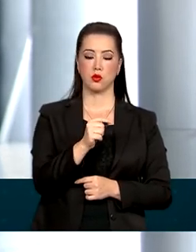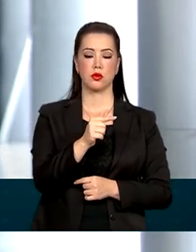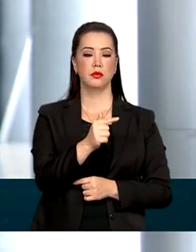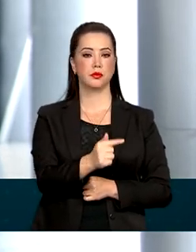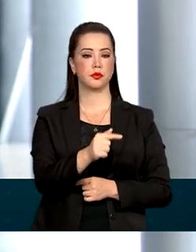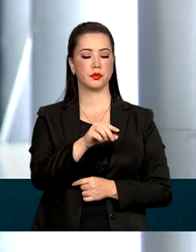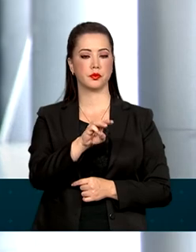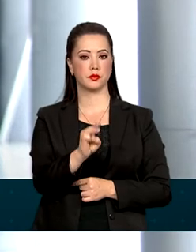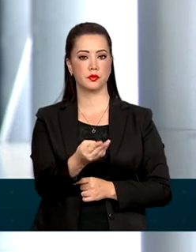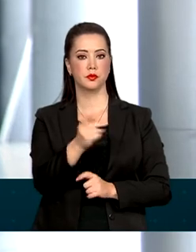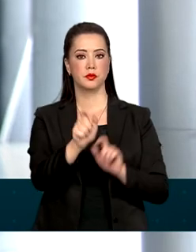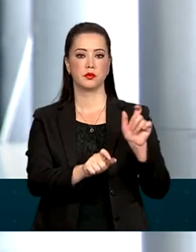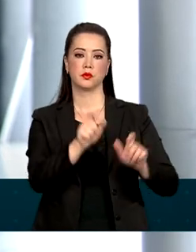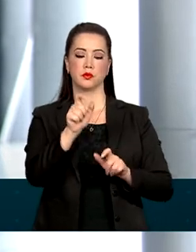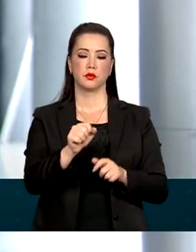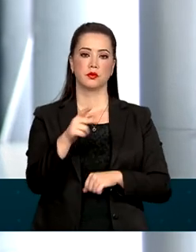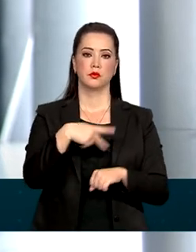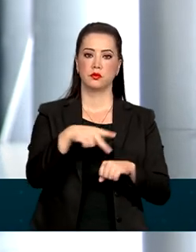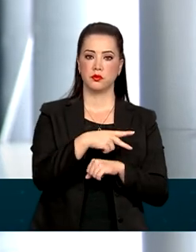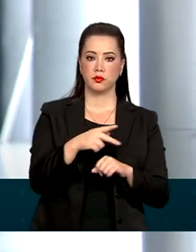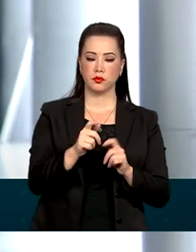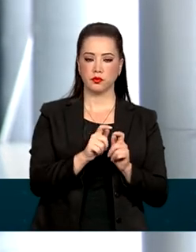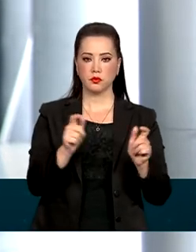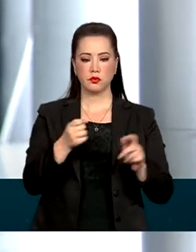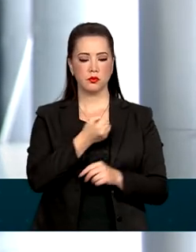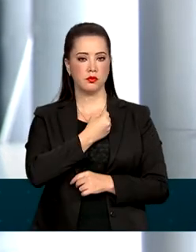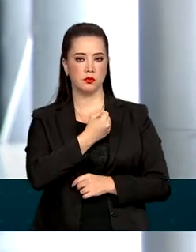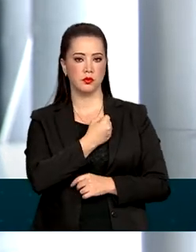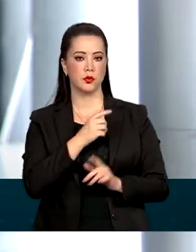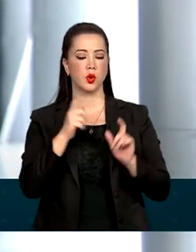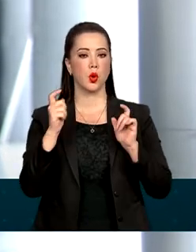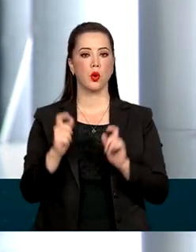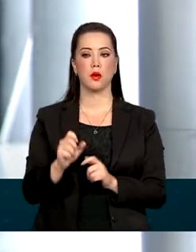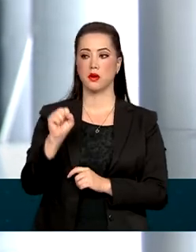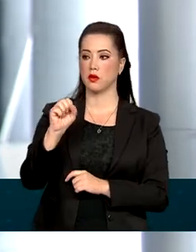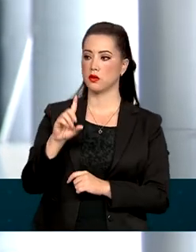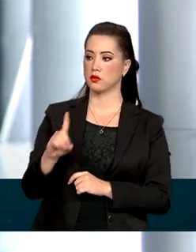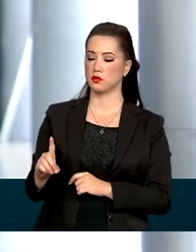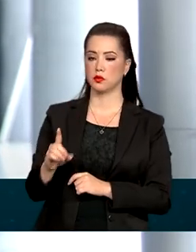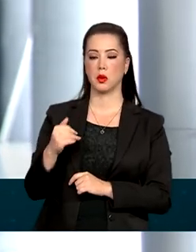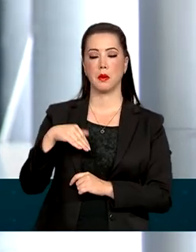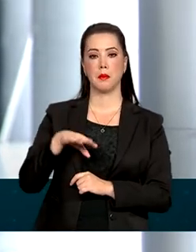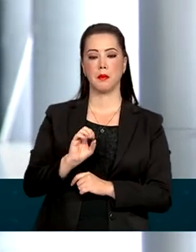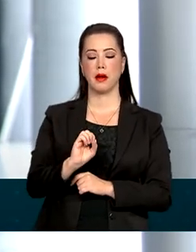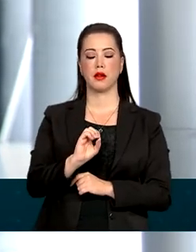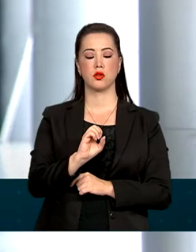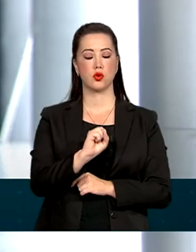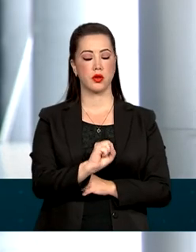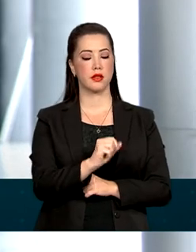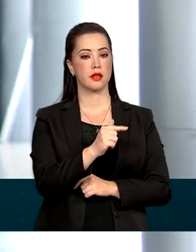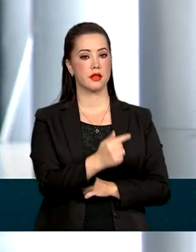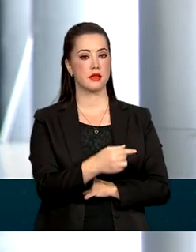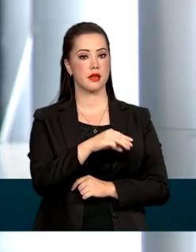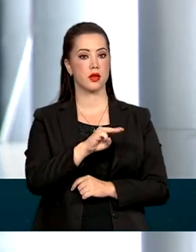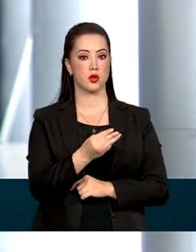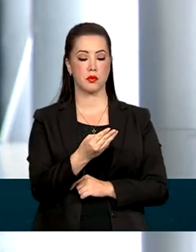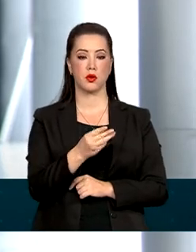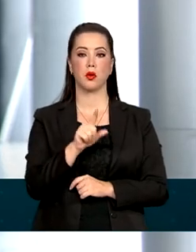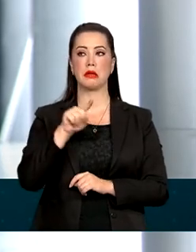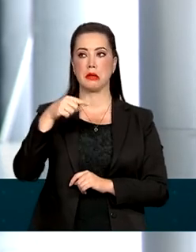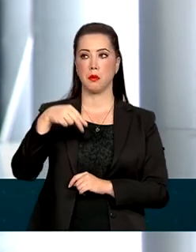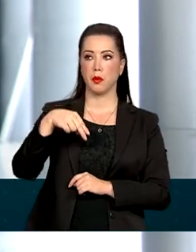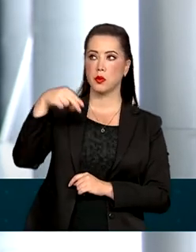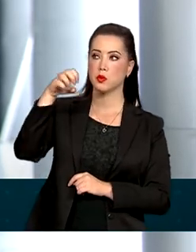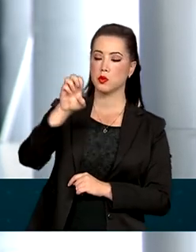mil habitantes no país, a maioria na região sudeste, que tem mais de 87 milhões. Em seguida vem o nordeste com